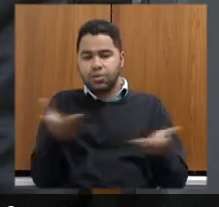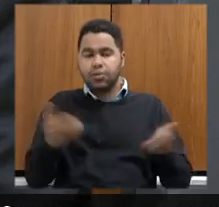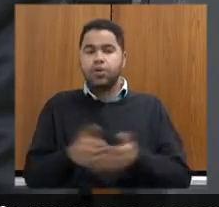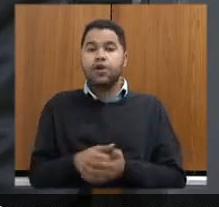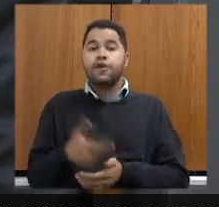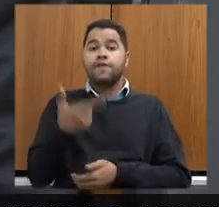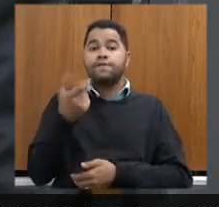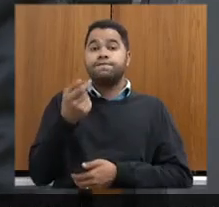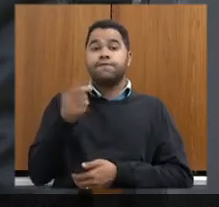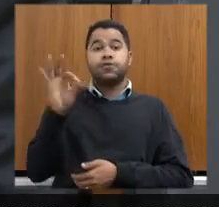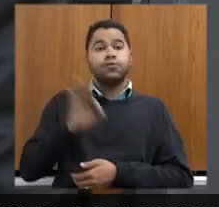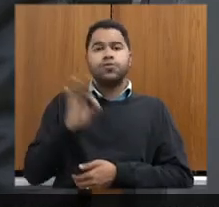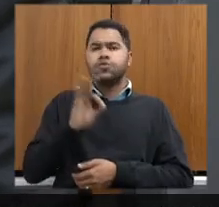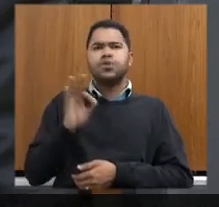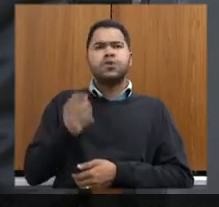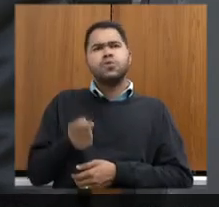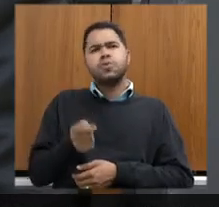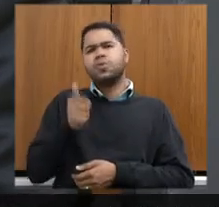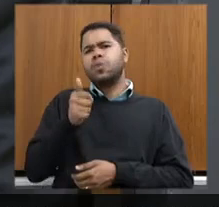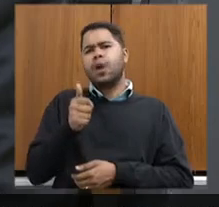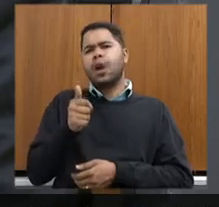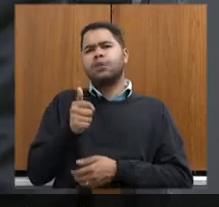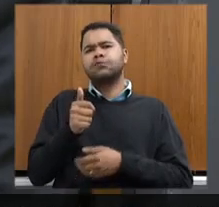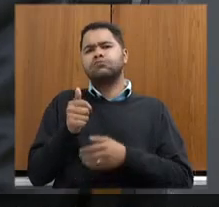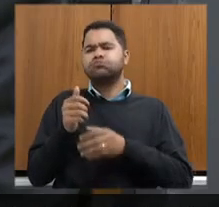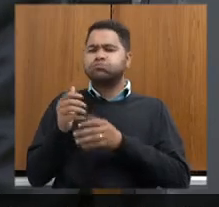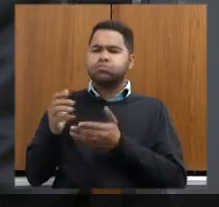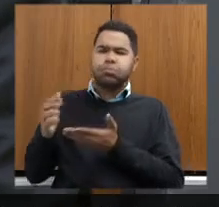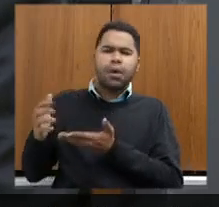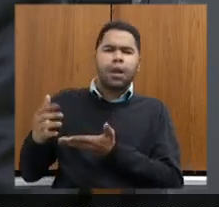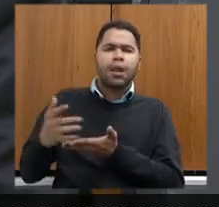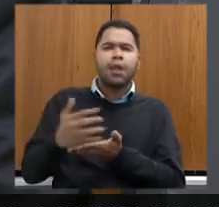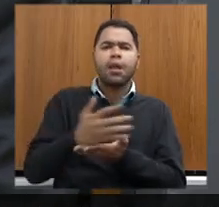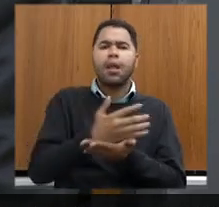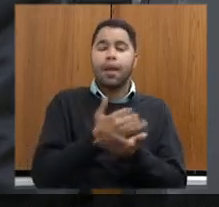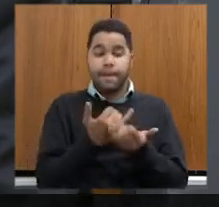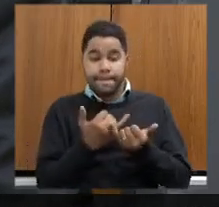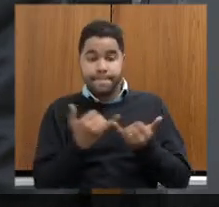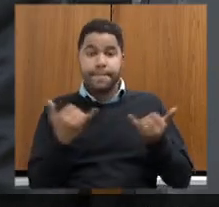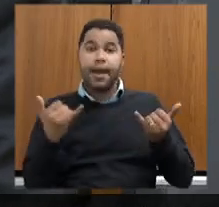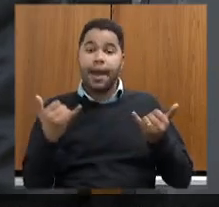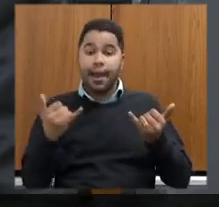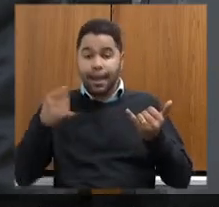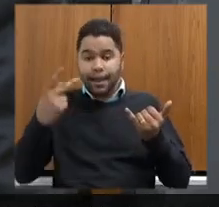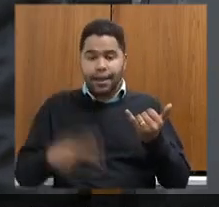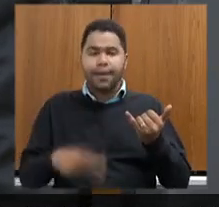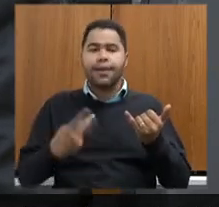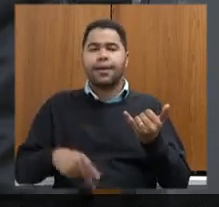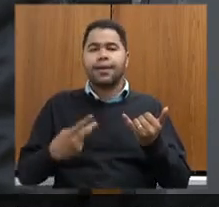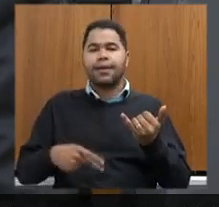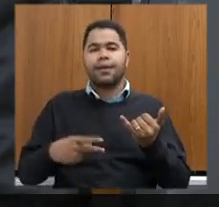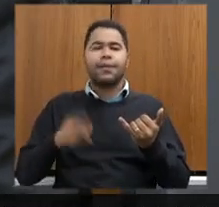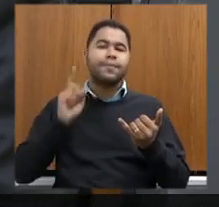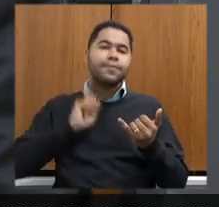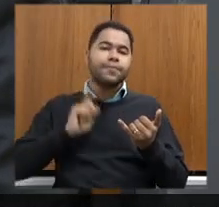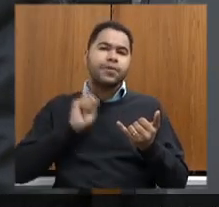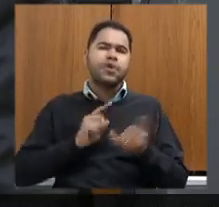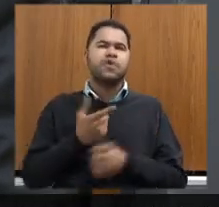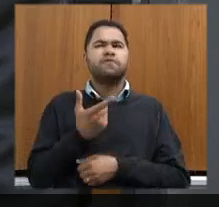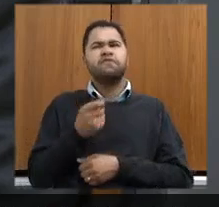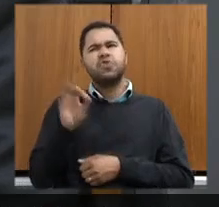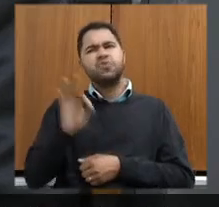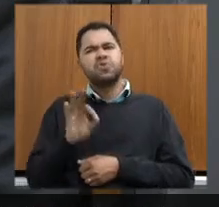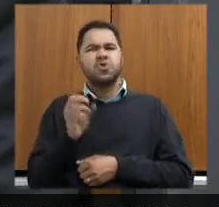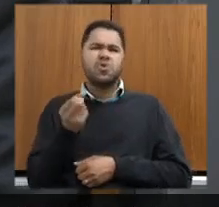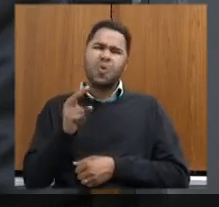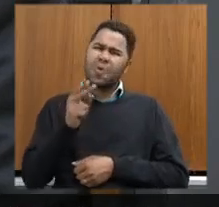% quase de tudo que é produzido de energia GD no nosso Estado, é 20%, ou no nosso país,